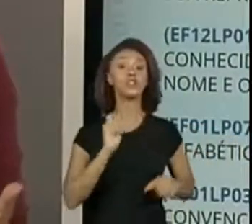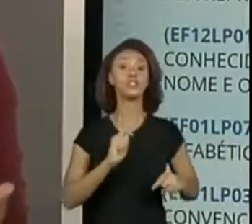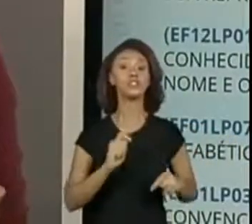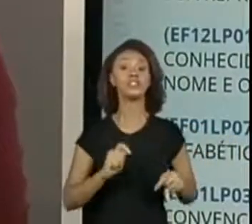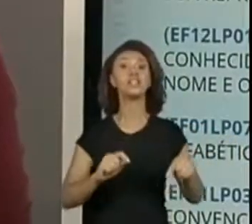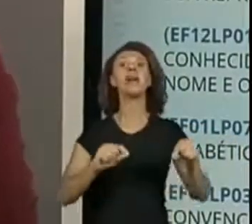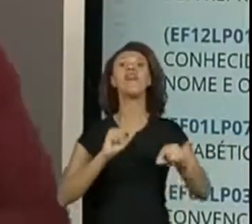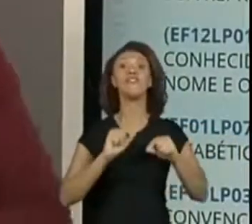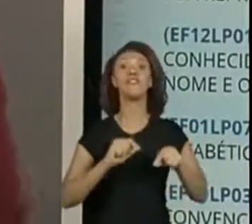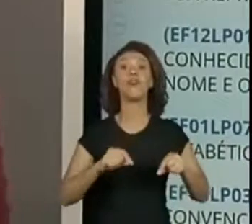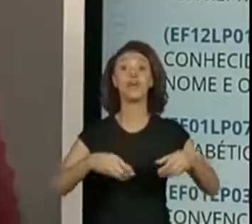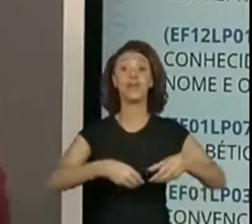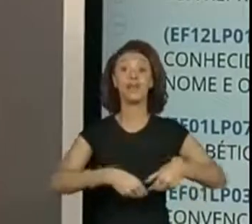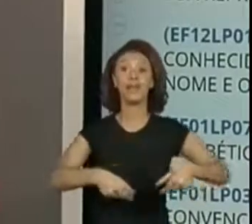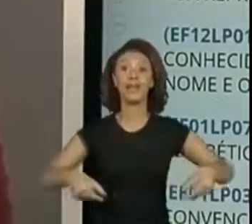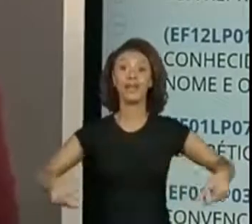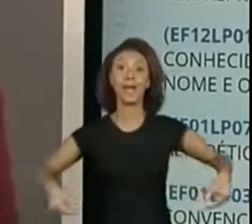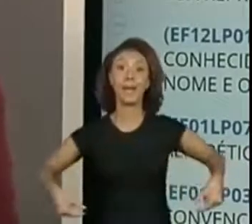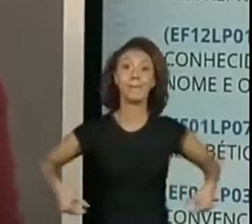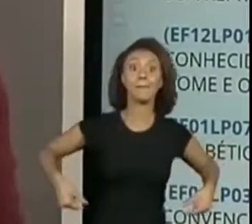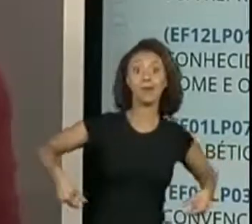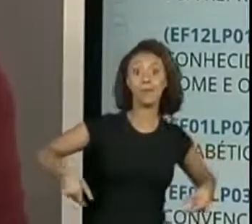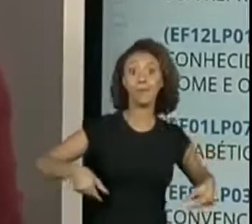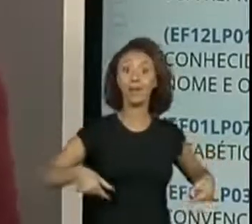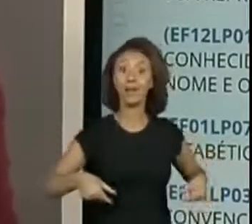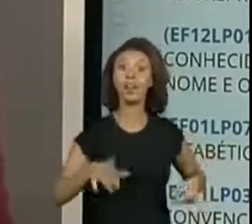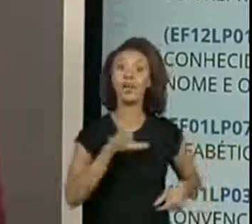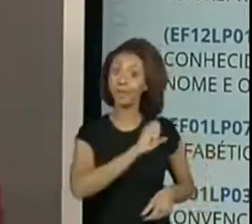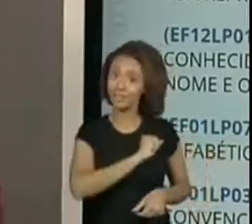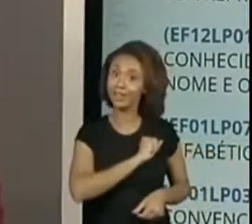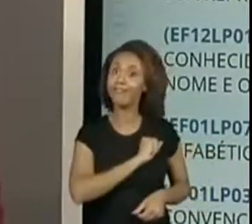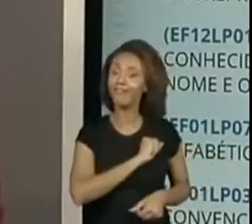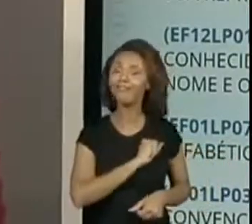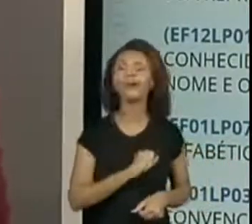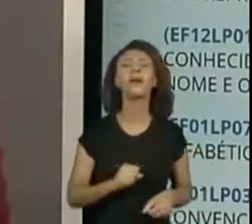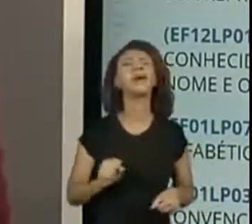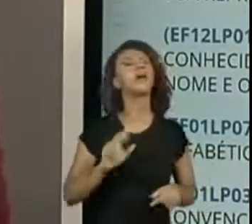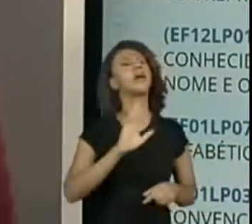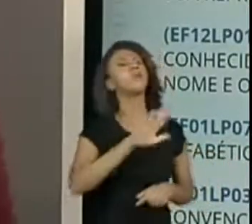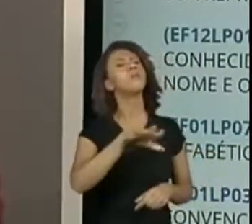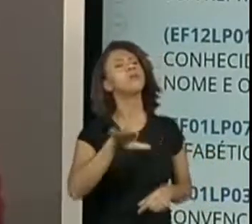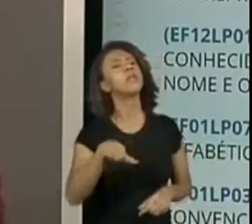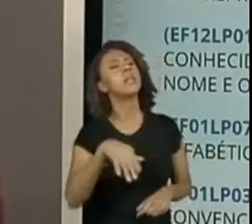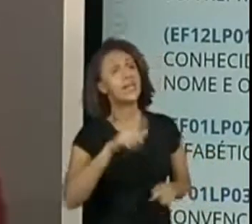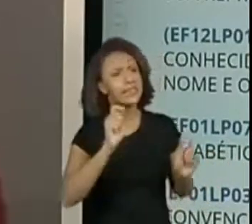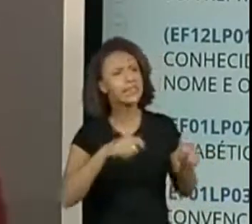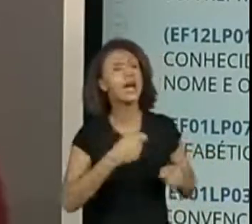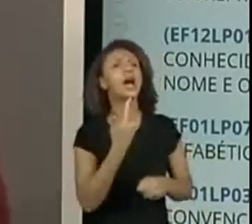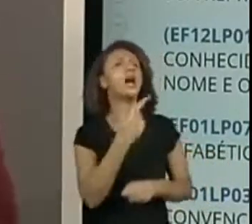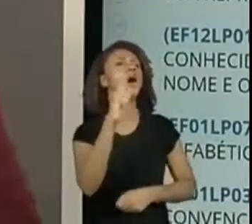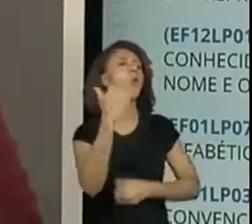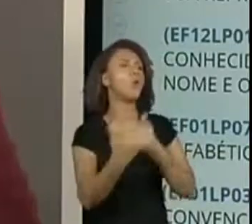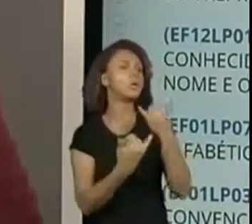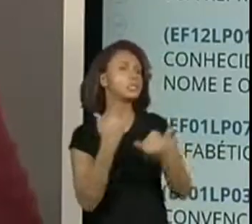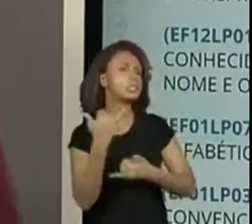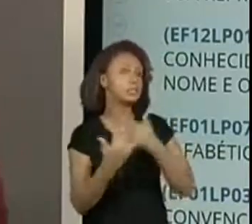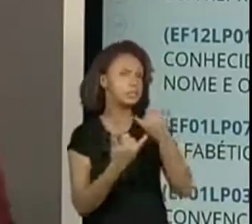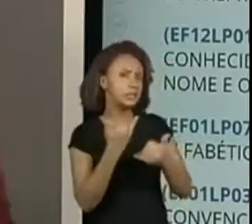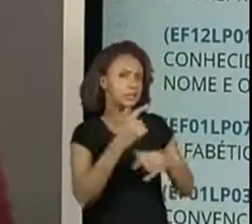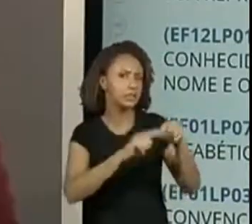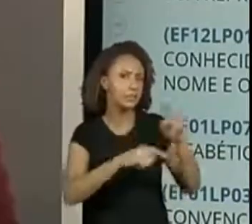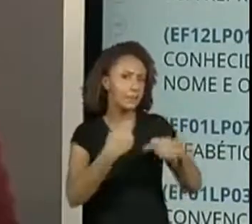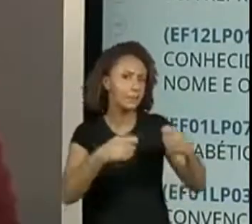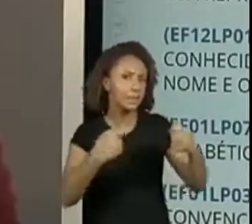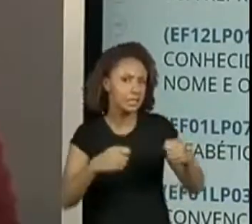ali do bambolê. E professora Vivi, será que eles conseguem dizer para a gente? Outras brincadeiras que a gente precisa de algum